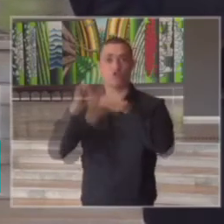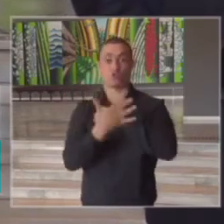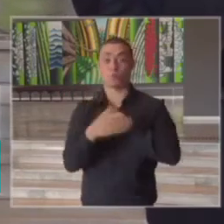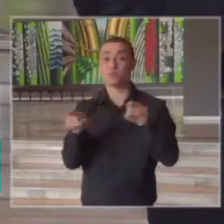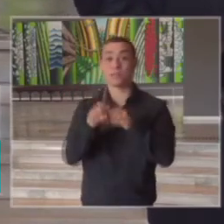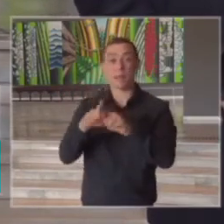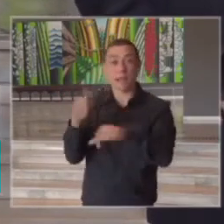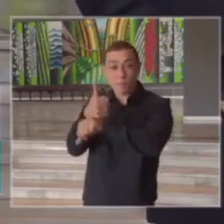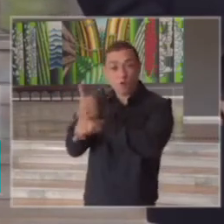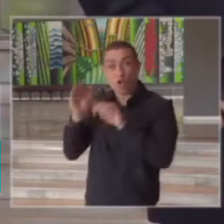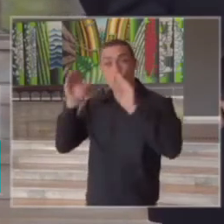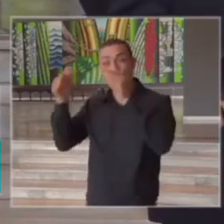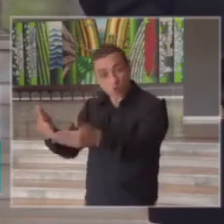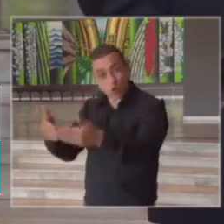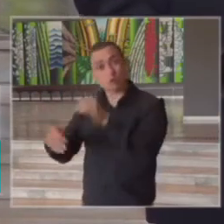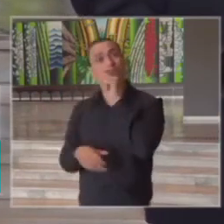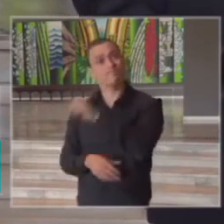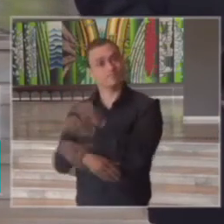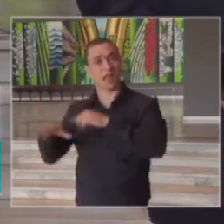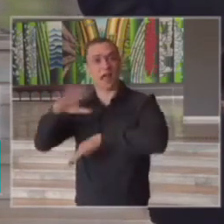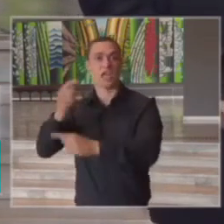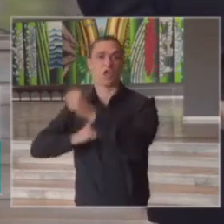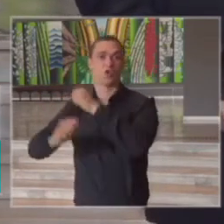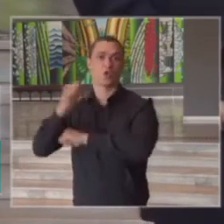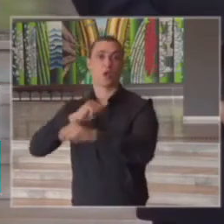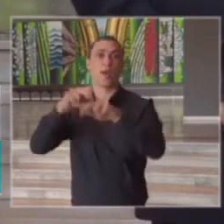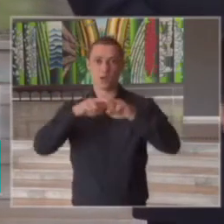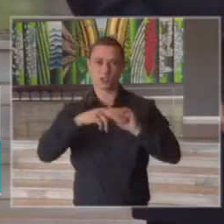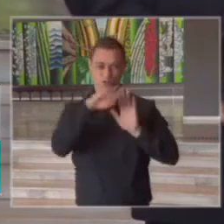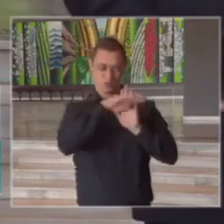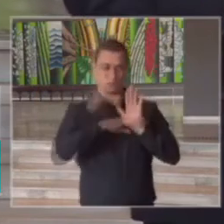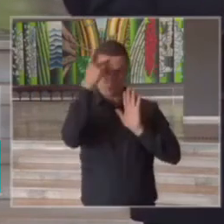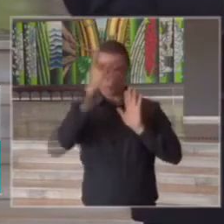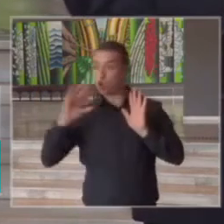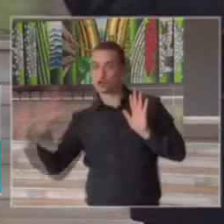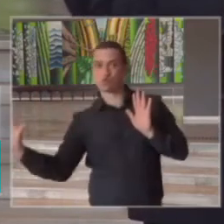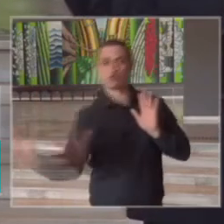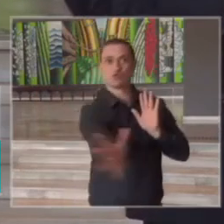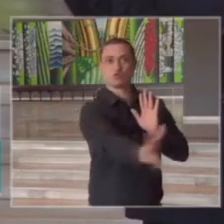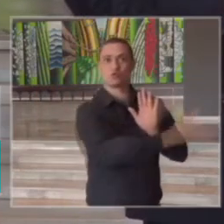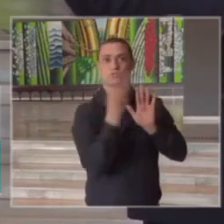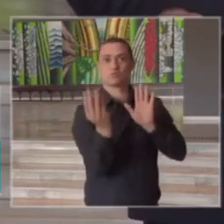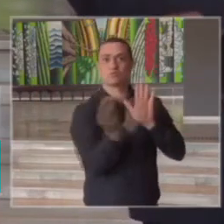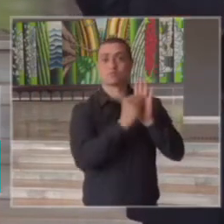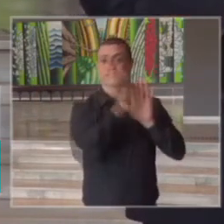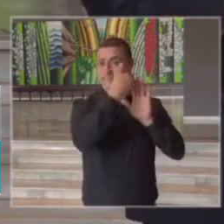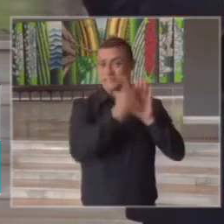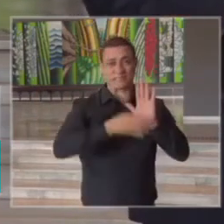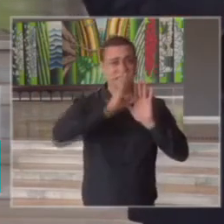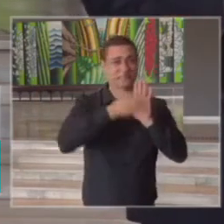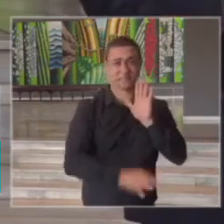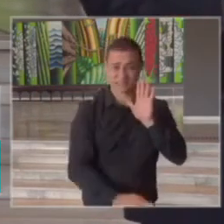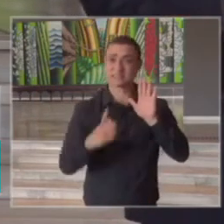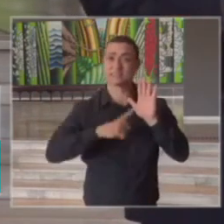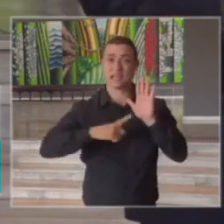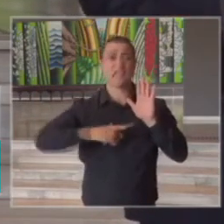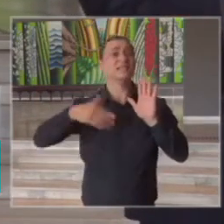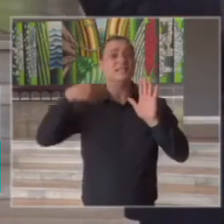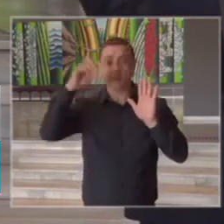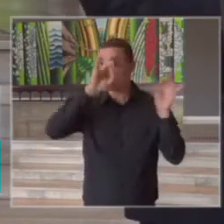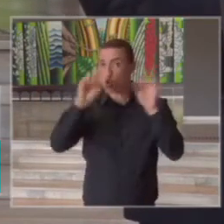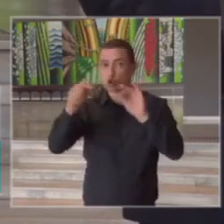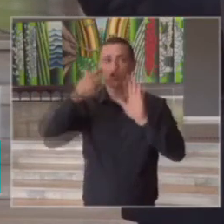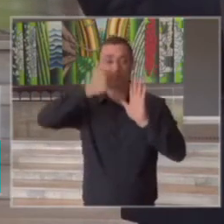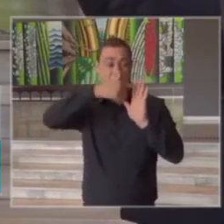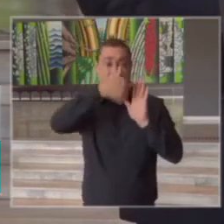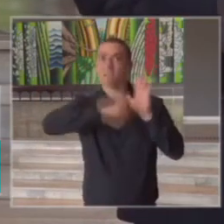técnica também do ponto de vista econômico por isso que o plano São Paulo ele é muito bem estruturado e ele é reavaliado diariamente